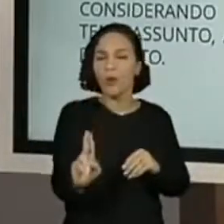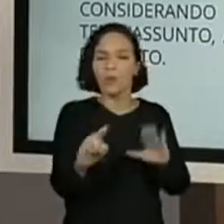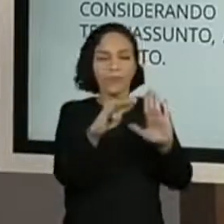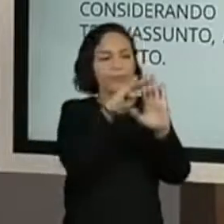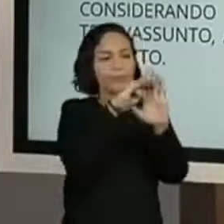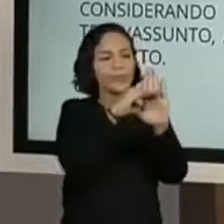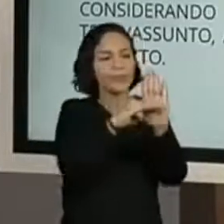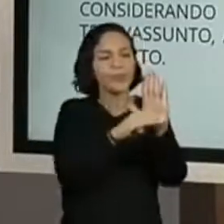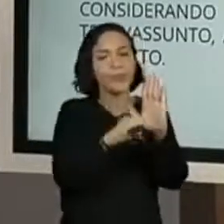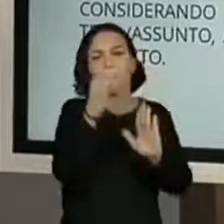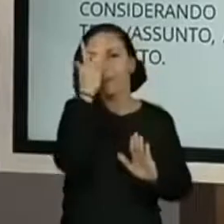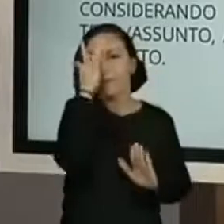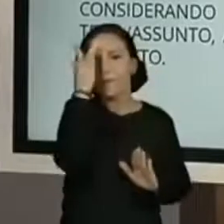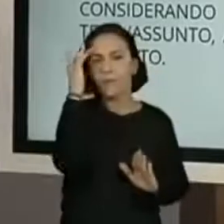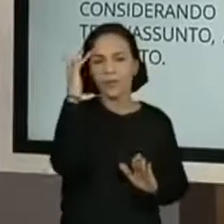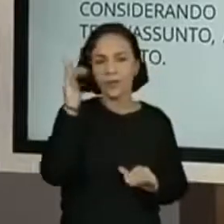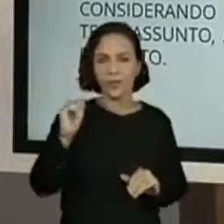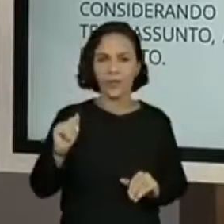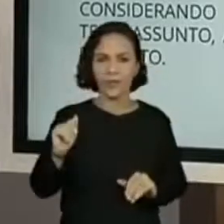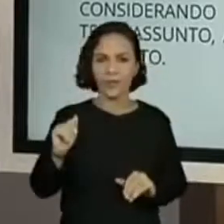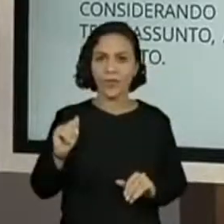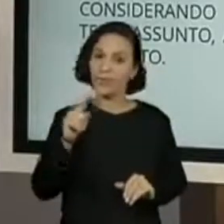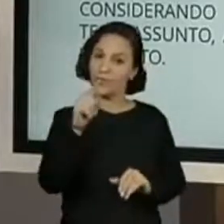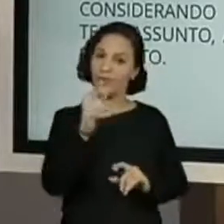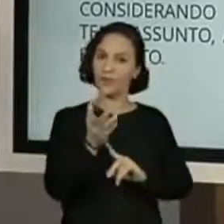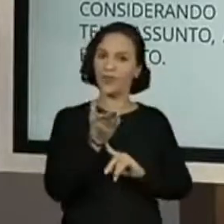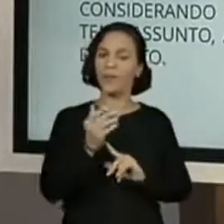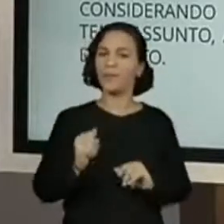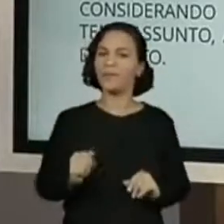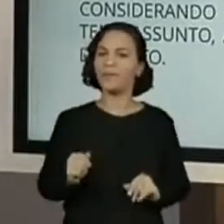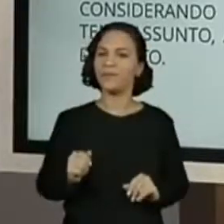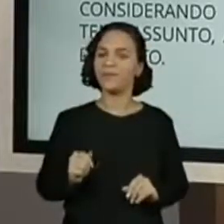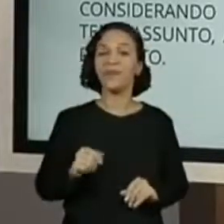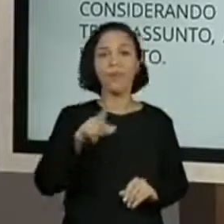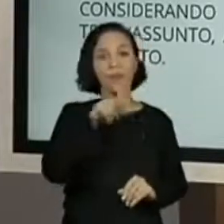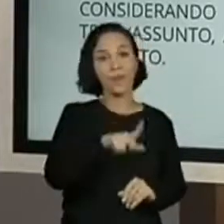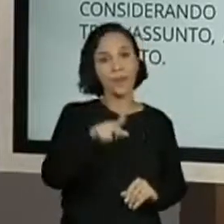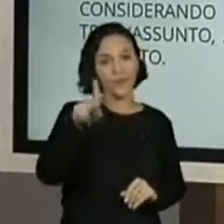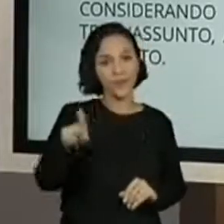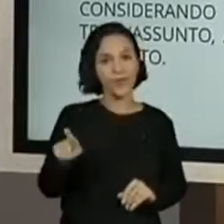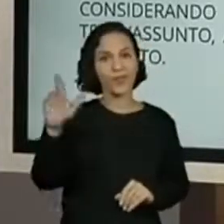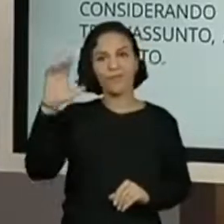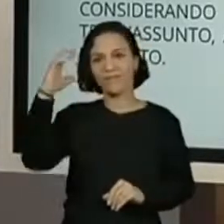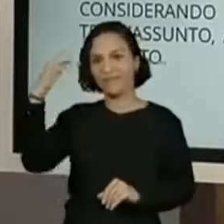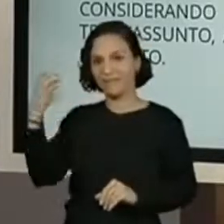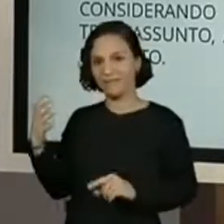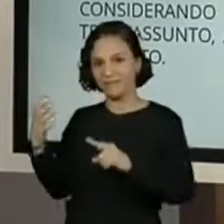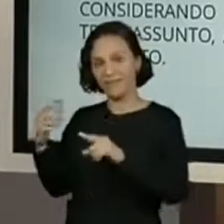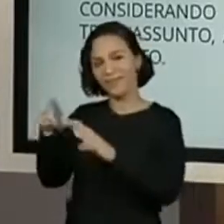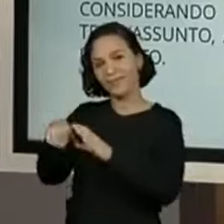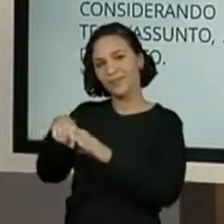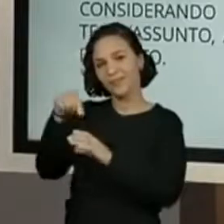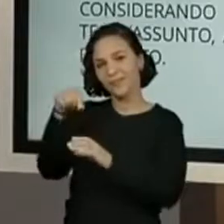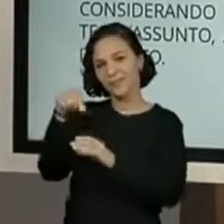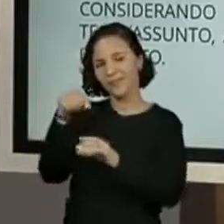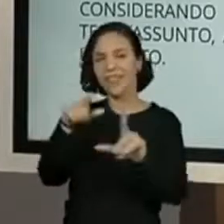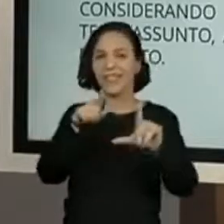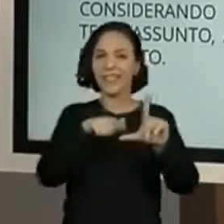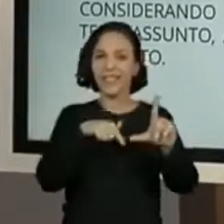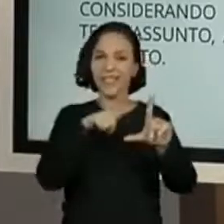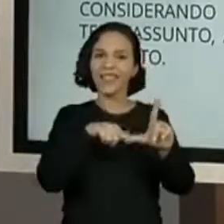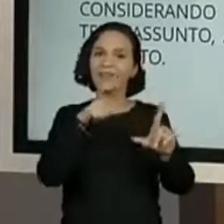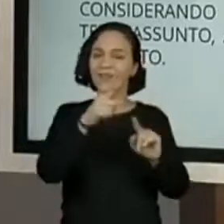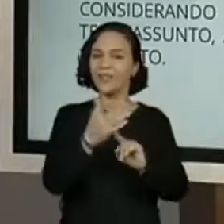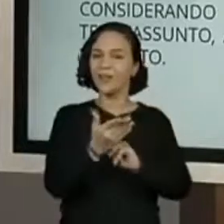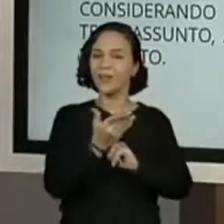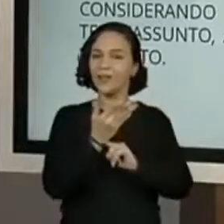nomes de pessoas com a ajuda de vocês. A professora Vivi vai sortear uma letra e vocês vão me ajudar a